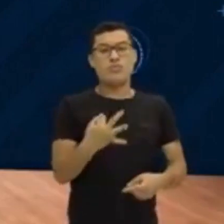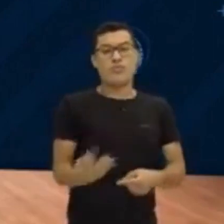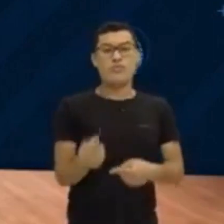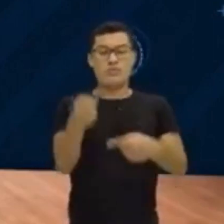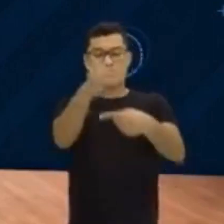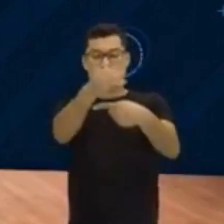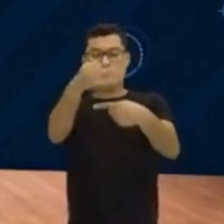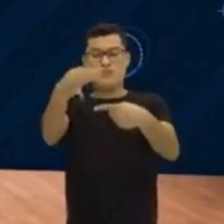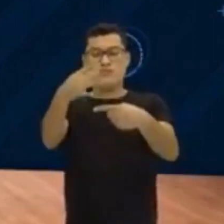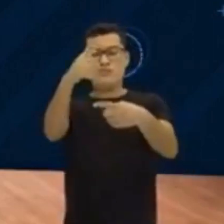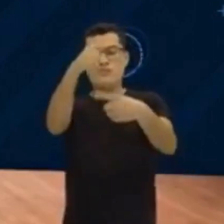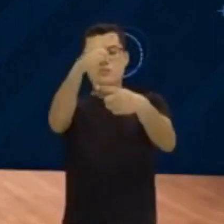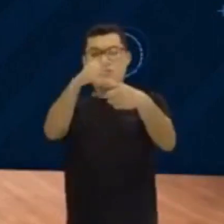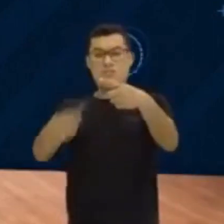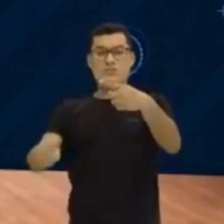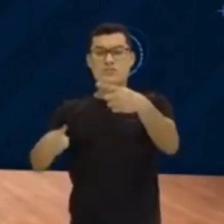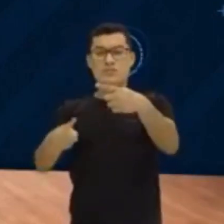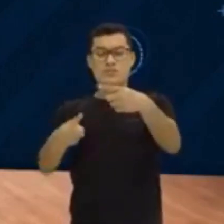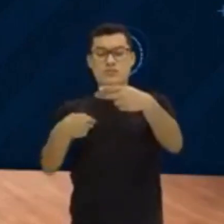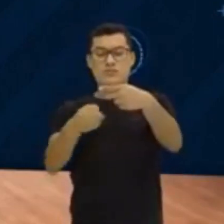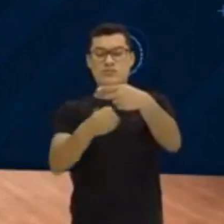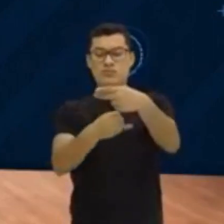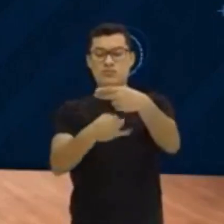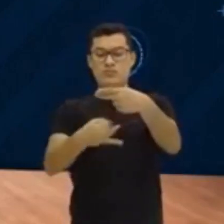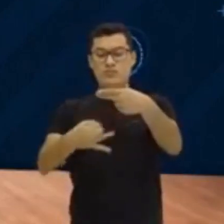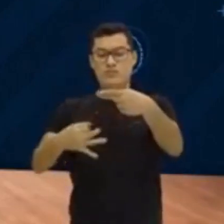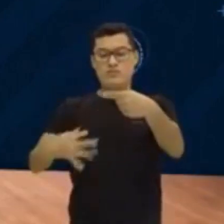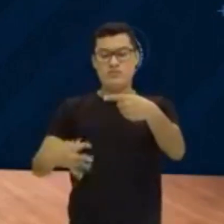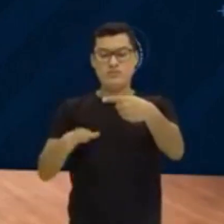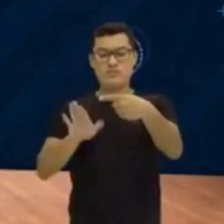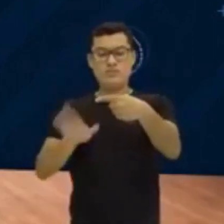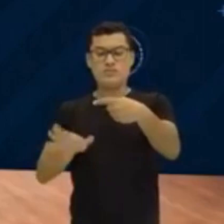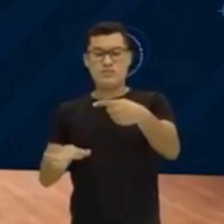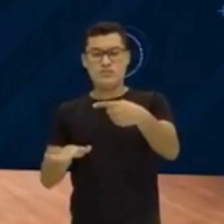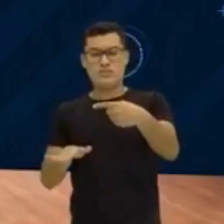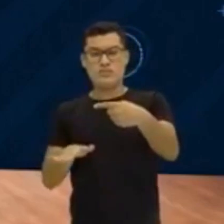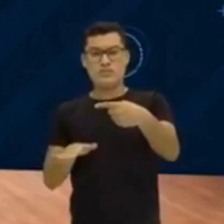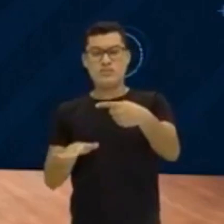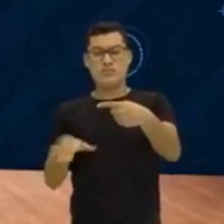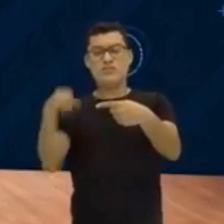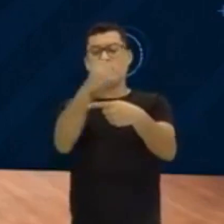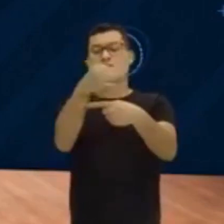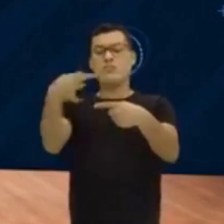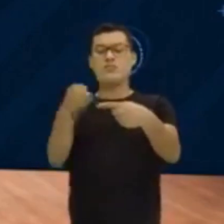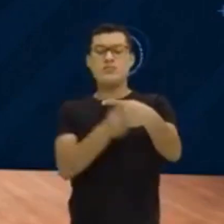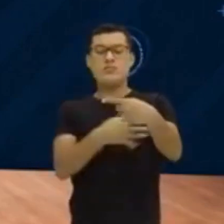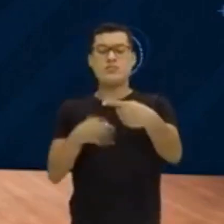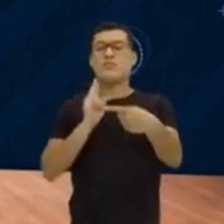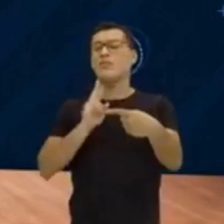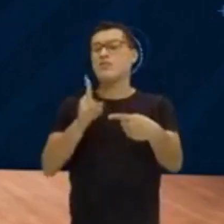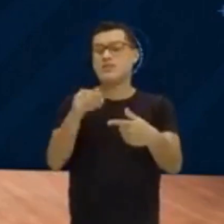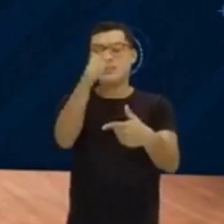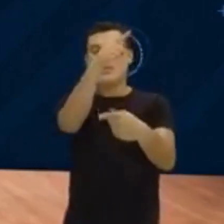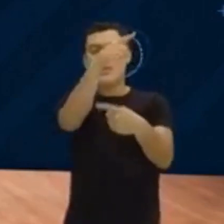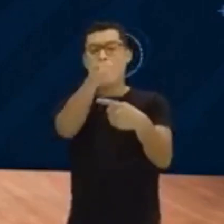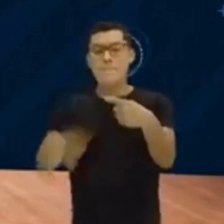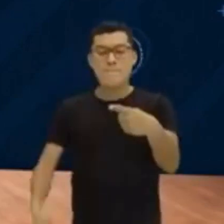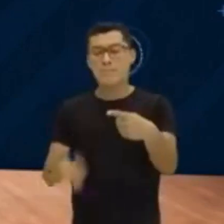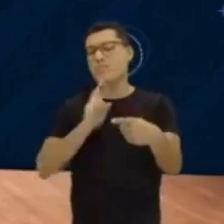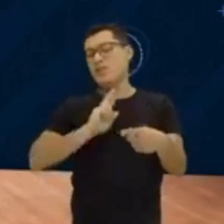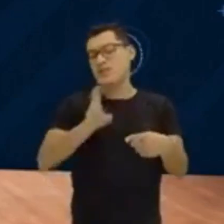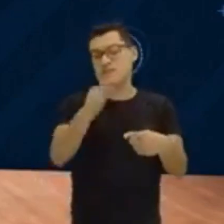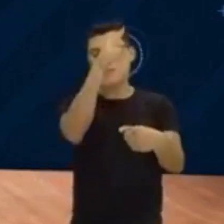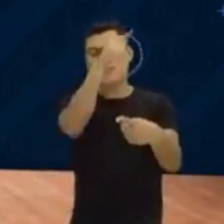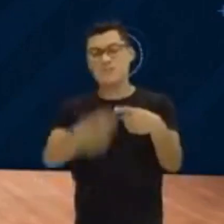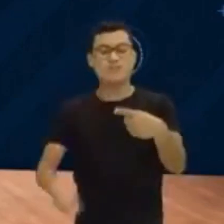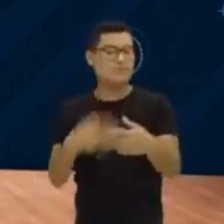é a metade do denominador, a metade do de baixo, aquela fração sempre vai ser 1 meio. Sempre vai ser 1